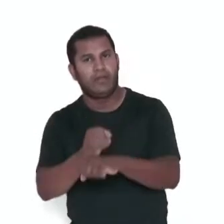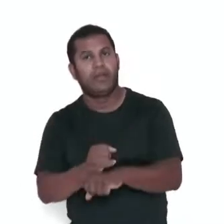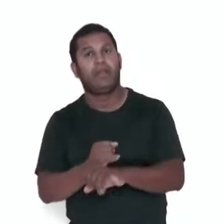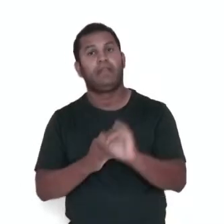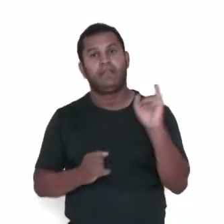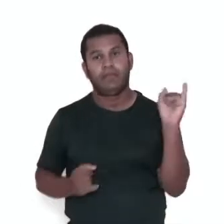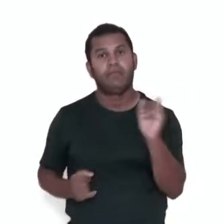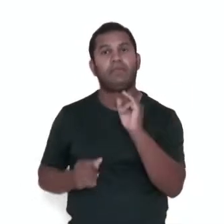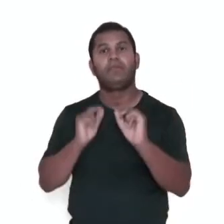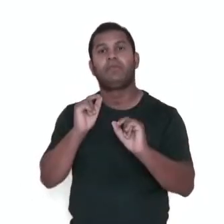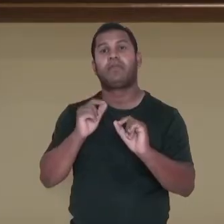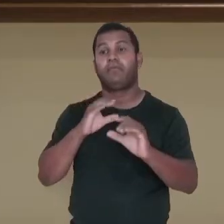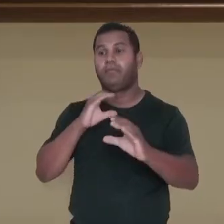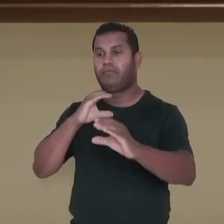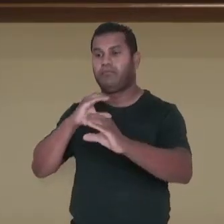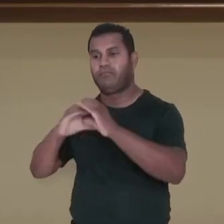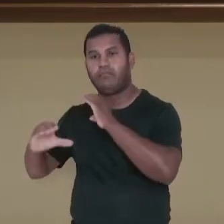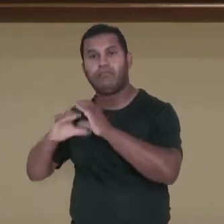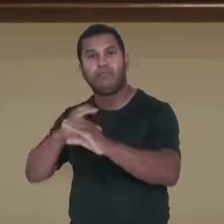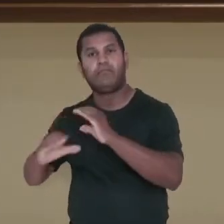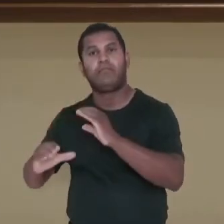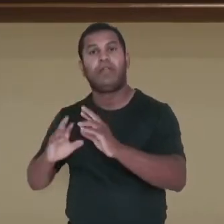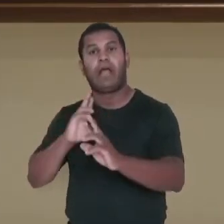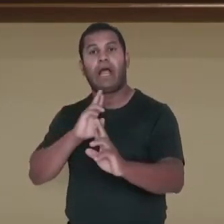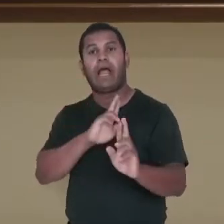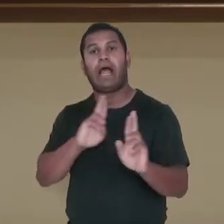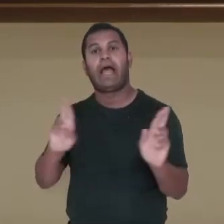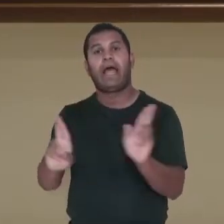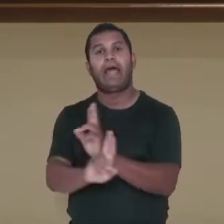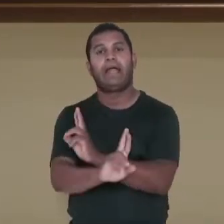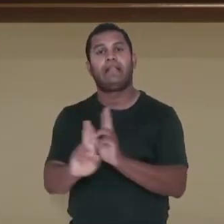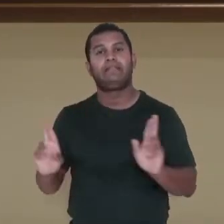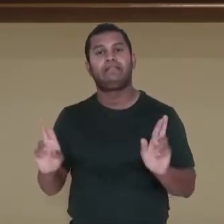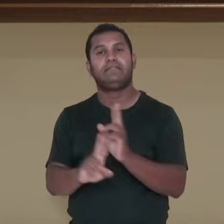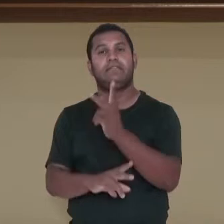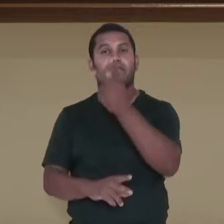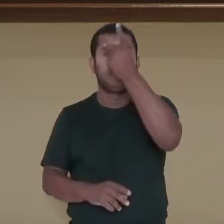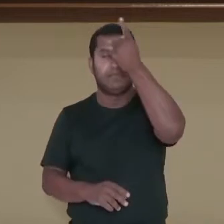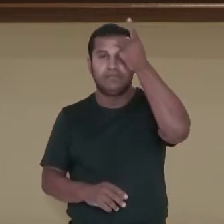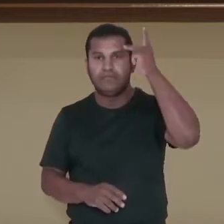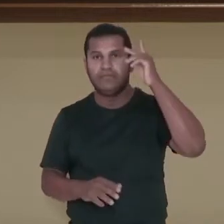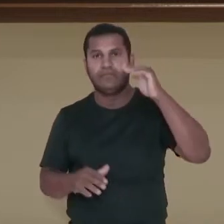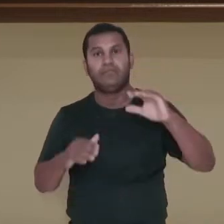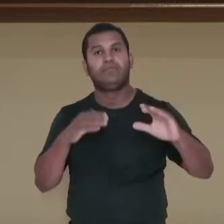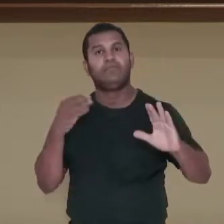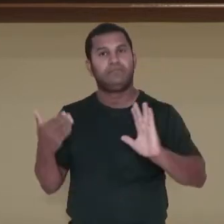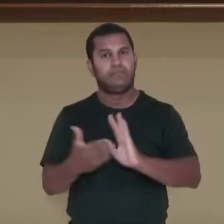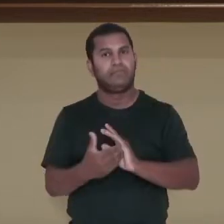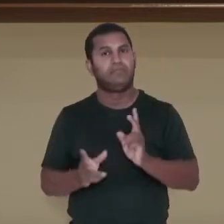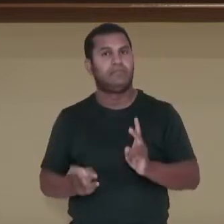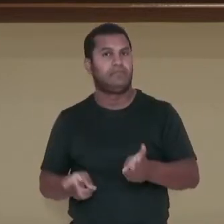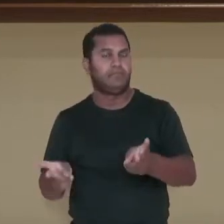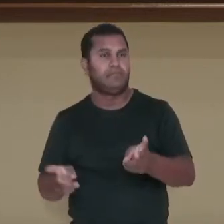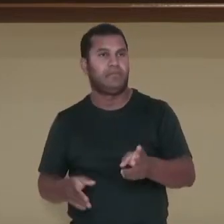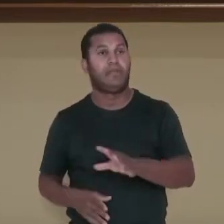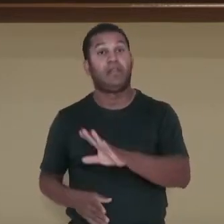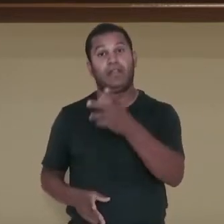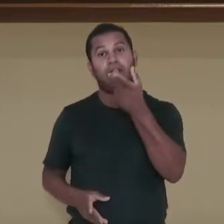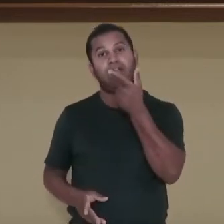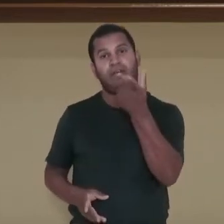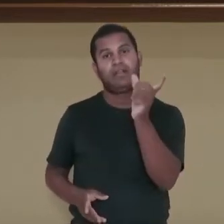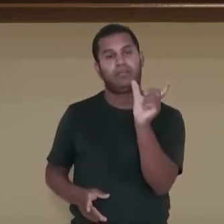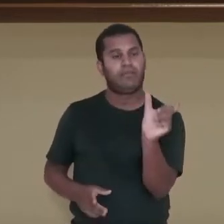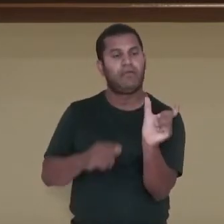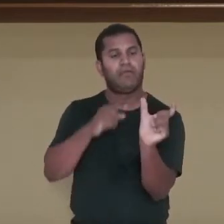pessoas, mas está totalmente ao contrário. Aqui, quando ela diz acredito, ela mostra a sua opinião. No